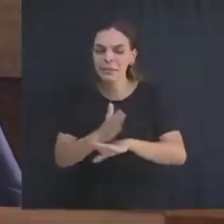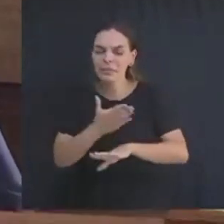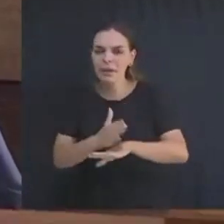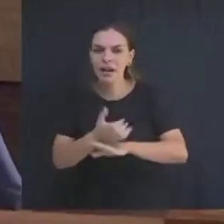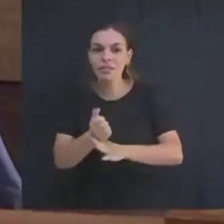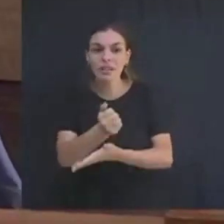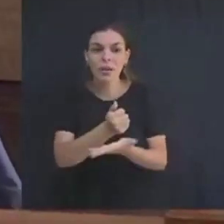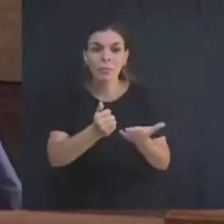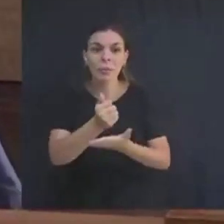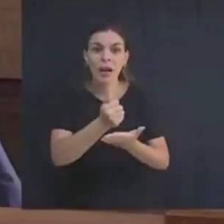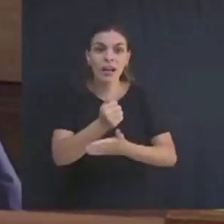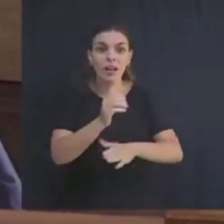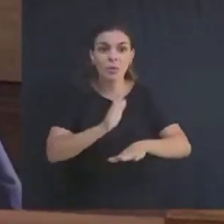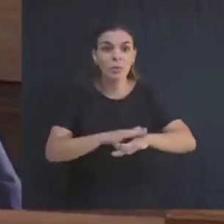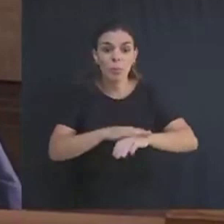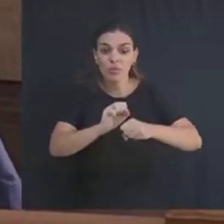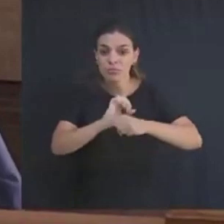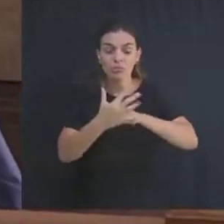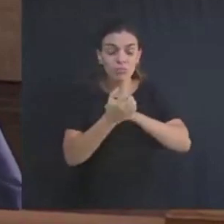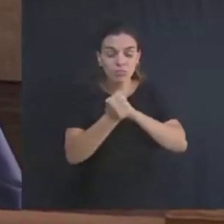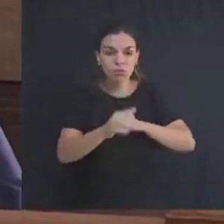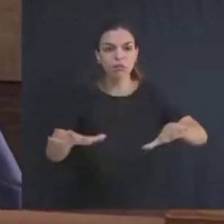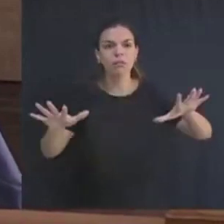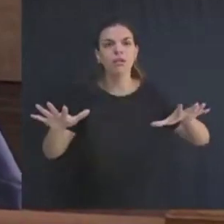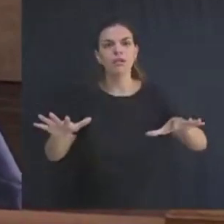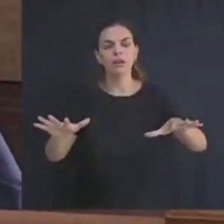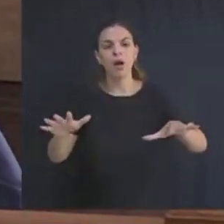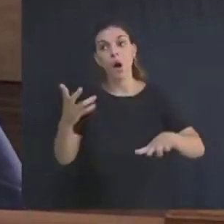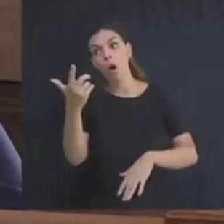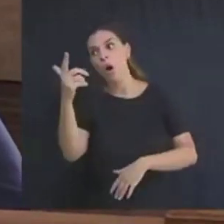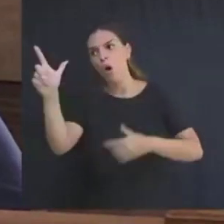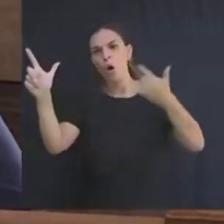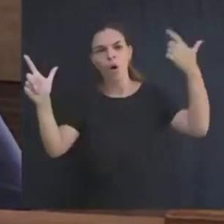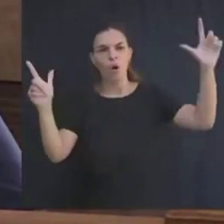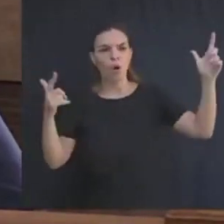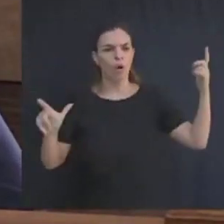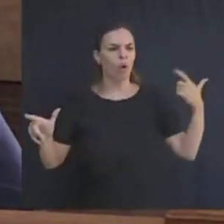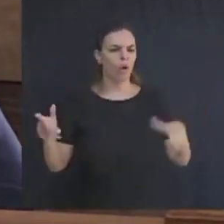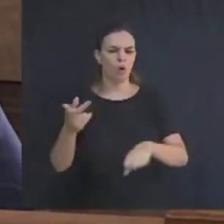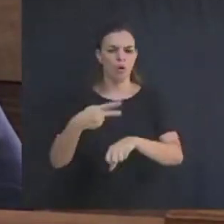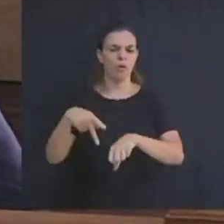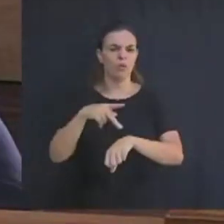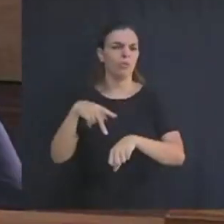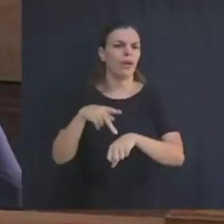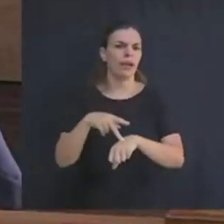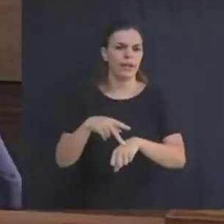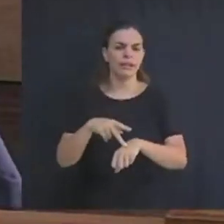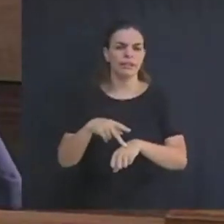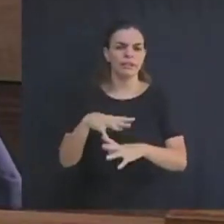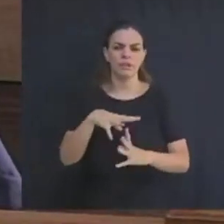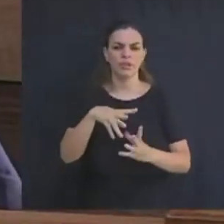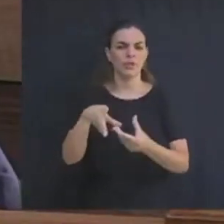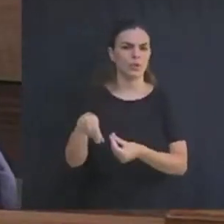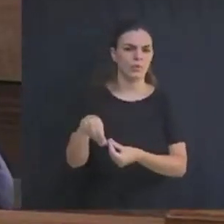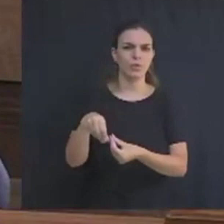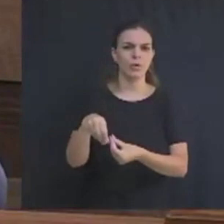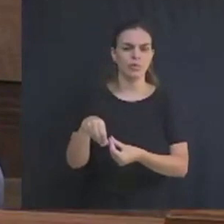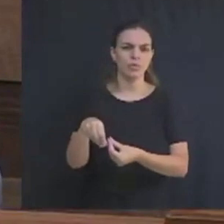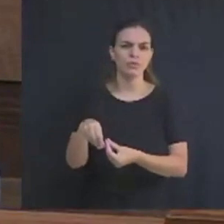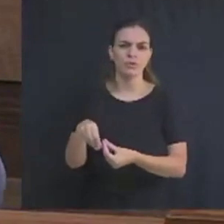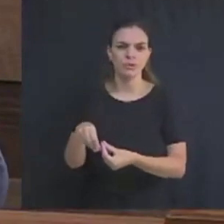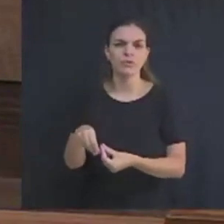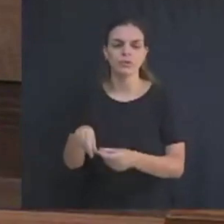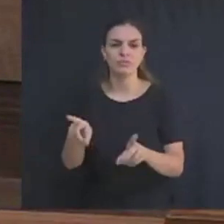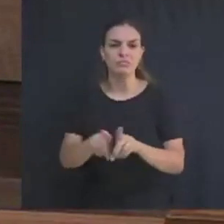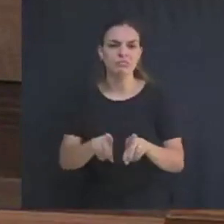logo a pandemia estourou. Como outros países do mundo, depois a vereadora Indiara vai discorrer a respeito disso, tomaram essa providência.